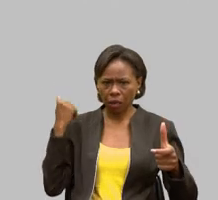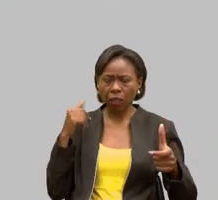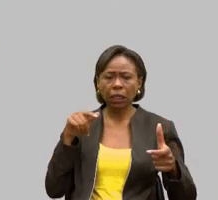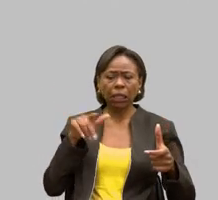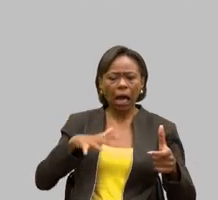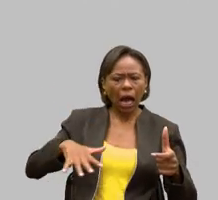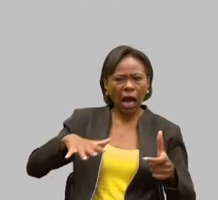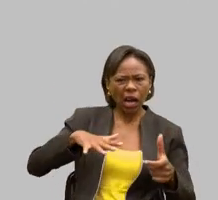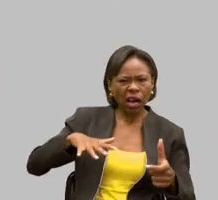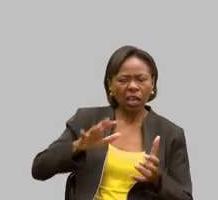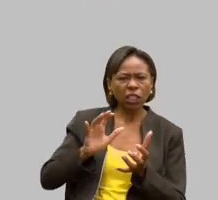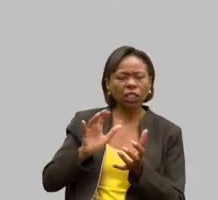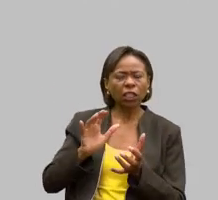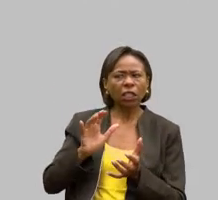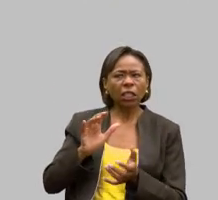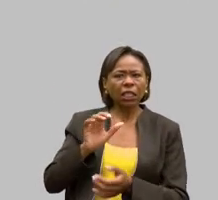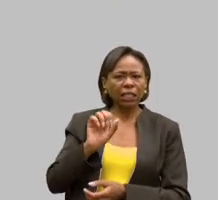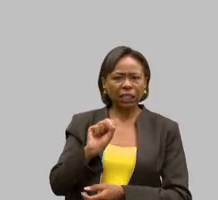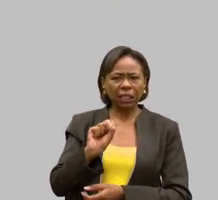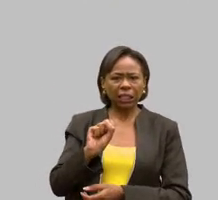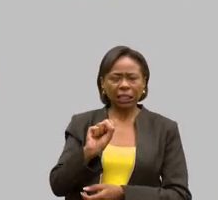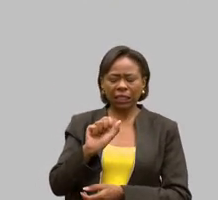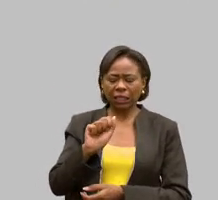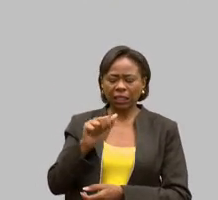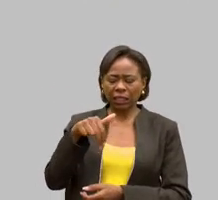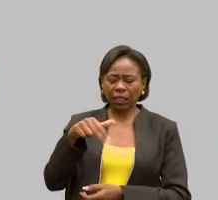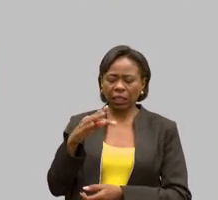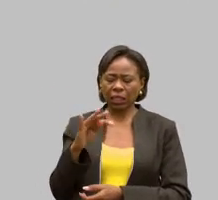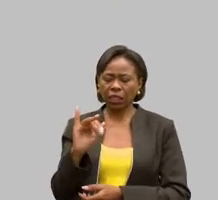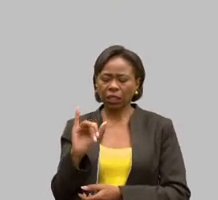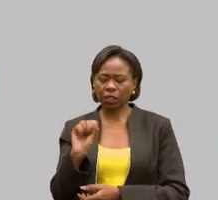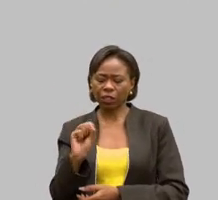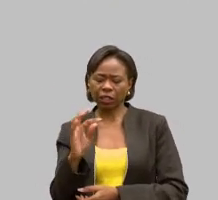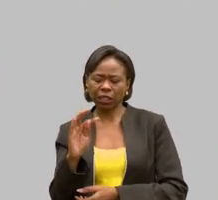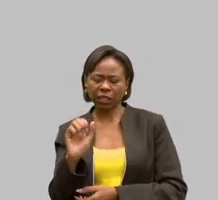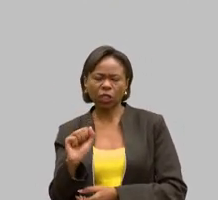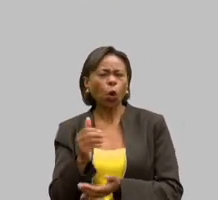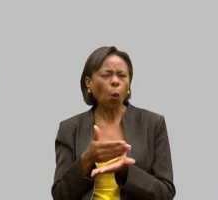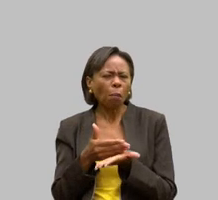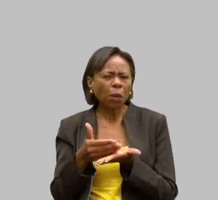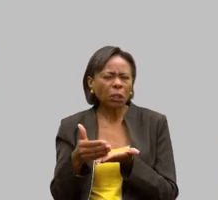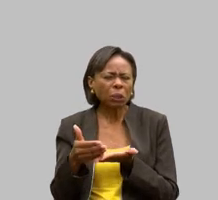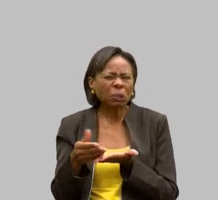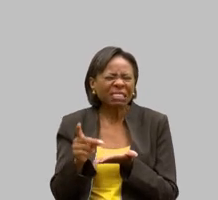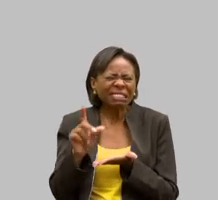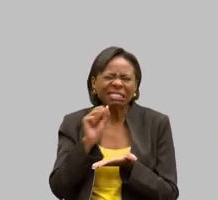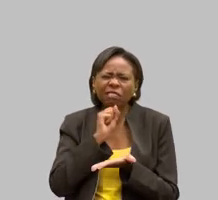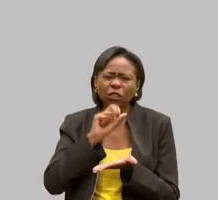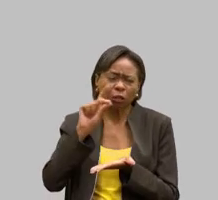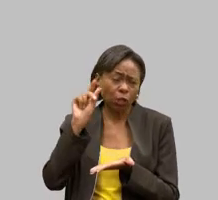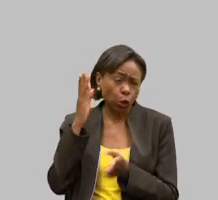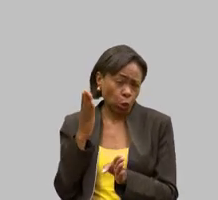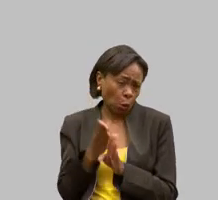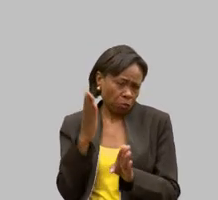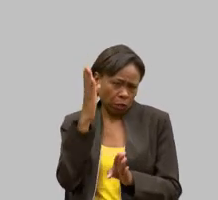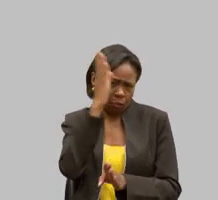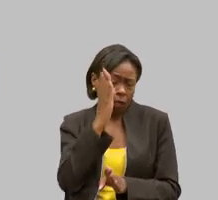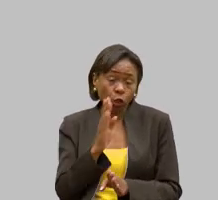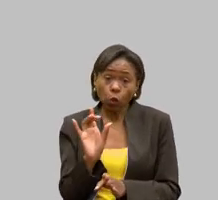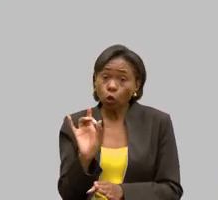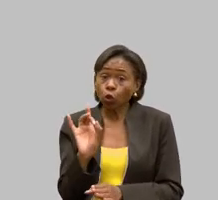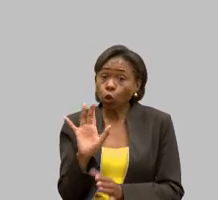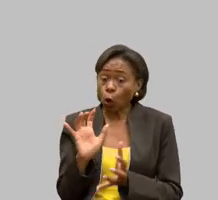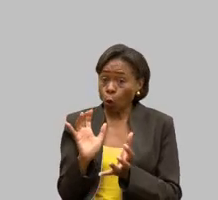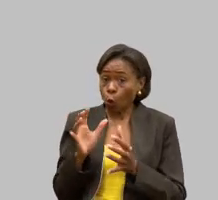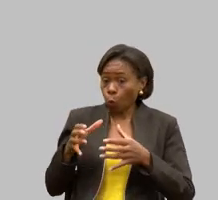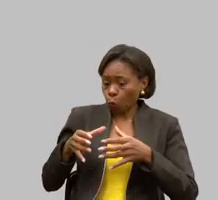realmente ela começou lá no descobrimento do Brasil quase, em seguida, e era só voluntariado, depois foi